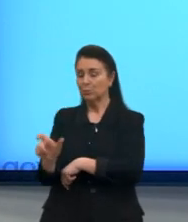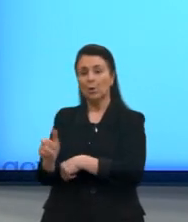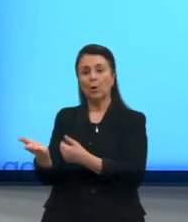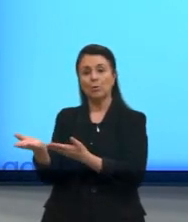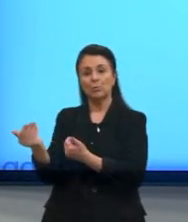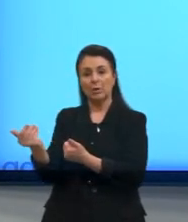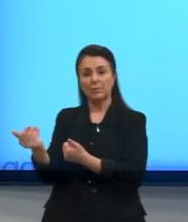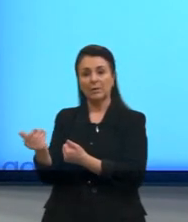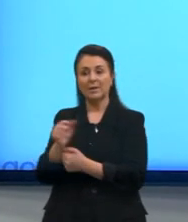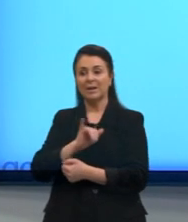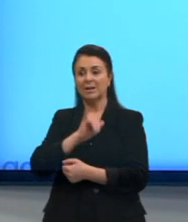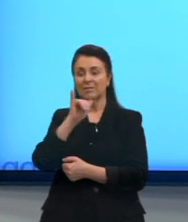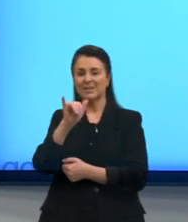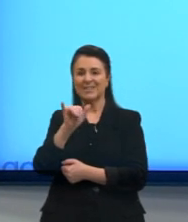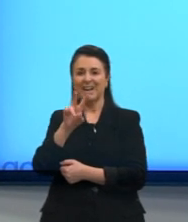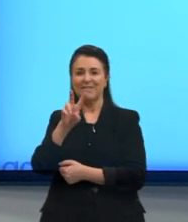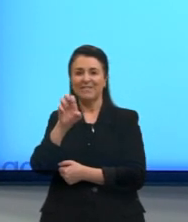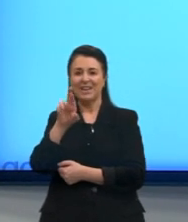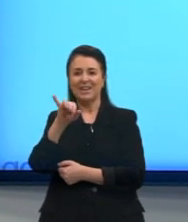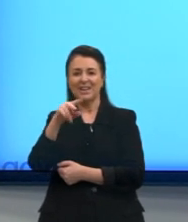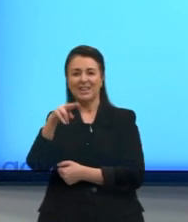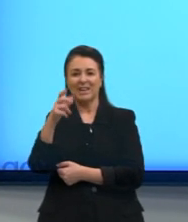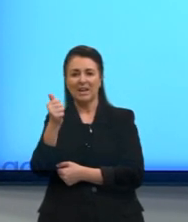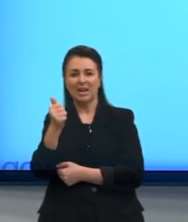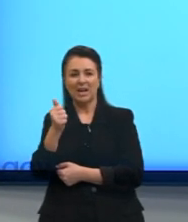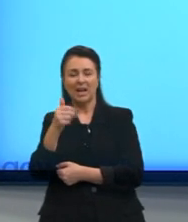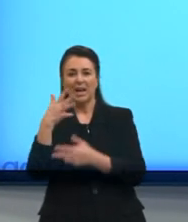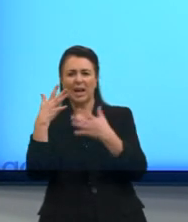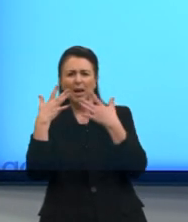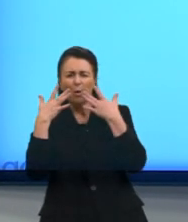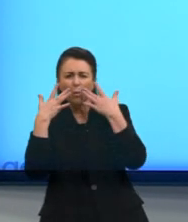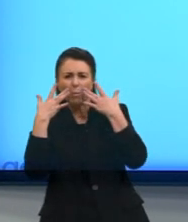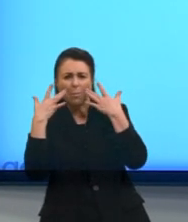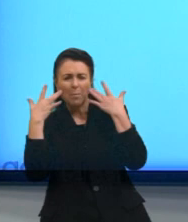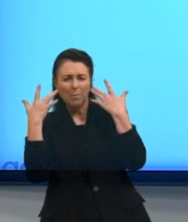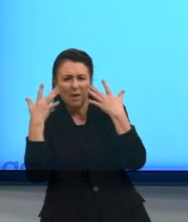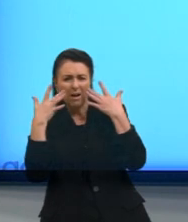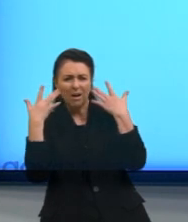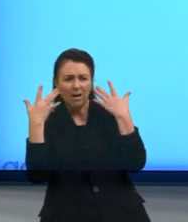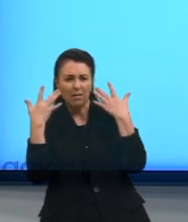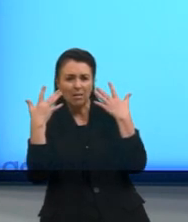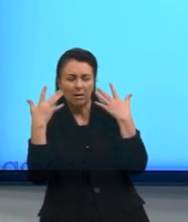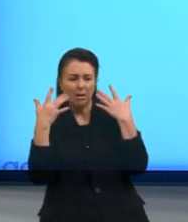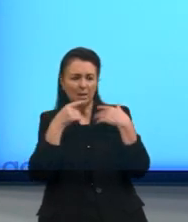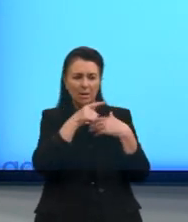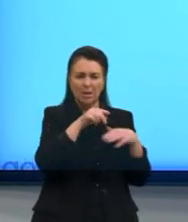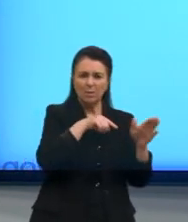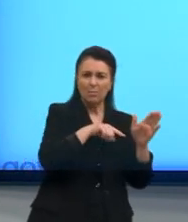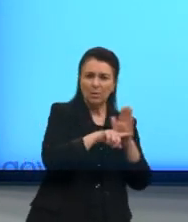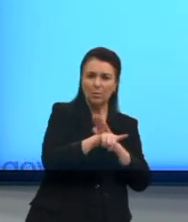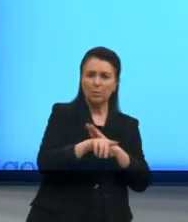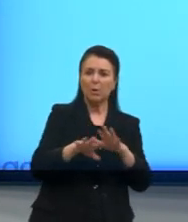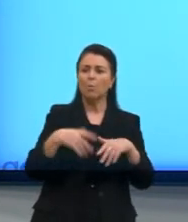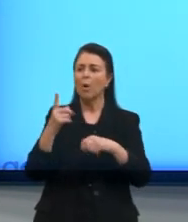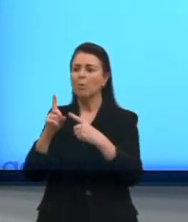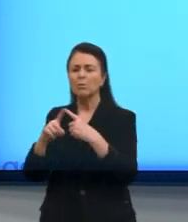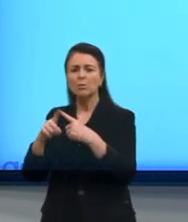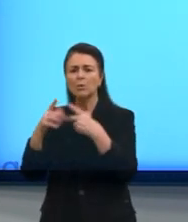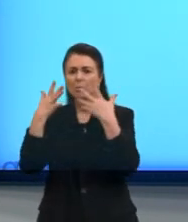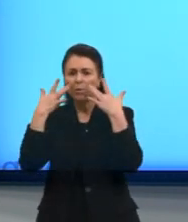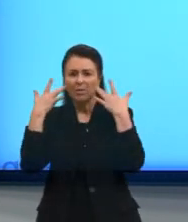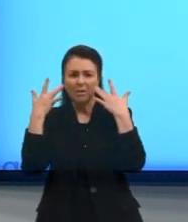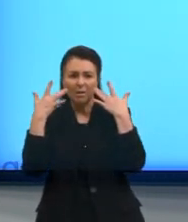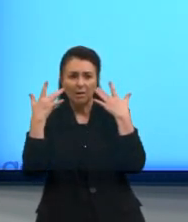uma gata. E o senhorzinho responde, de que raça? Não era esse tipo de elogio que se usava na época